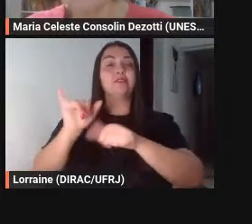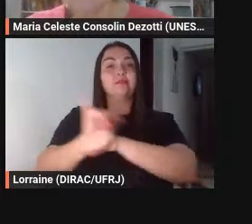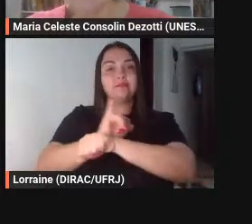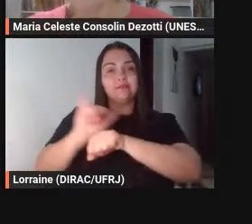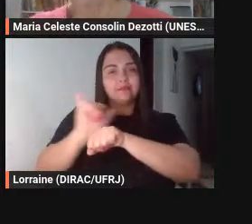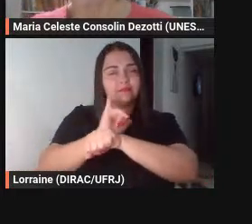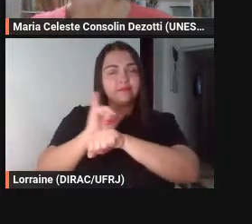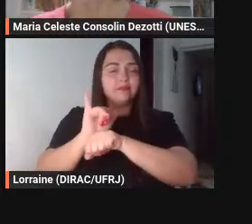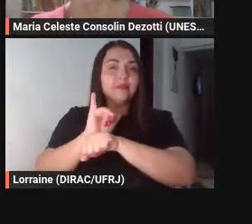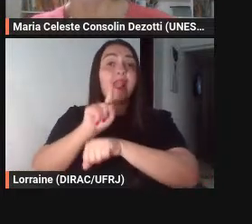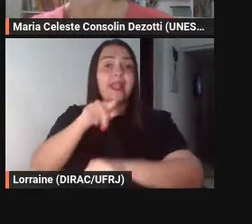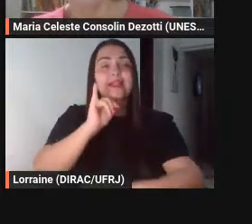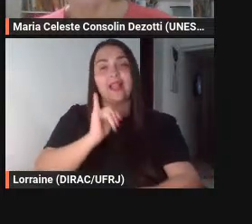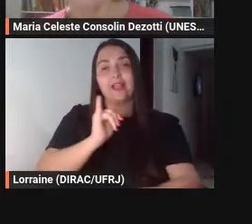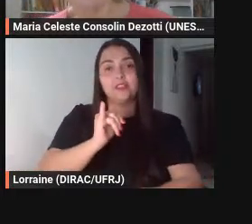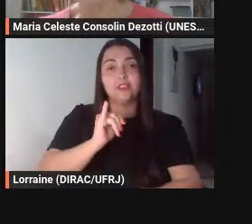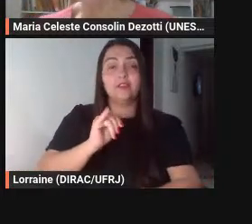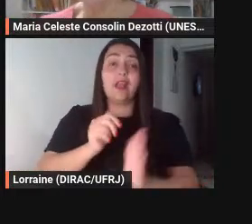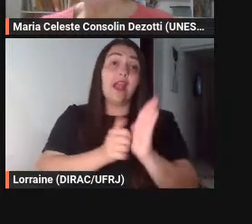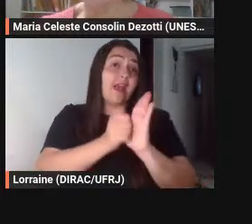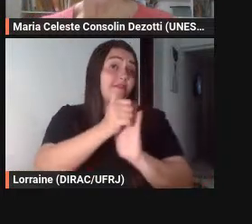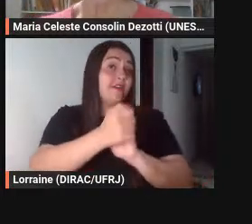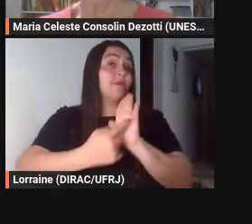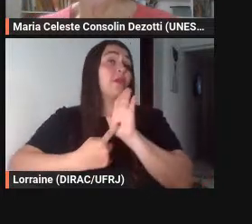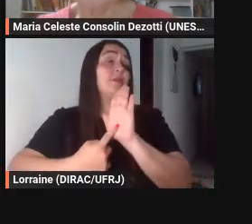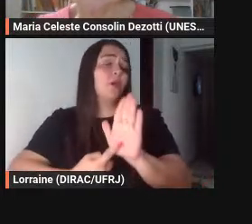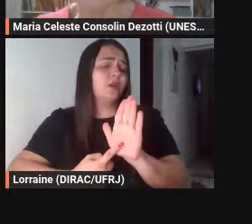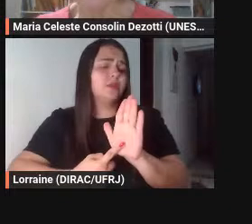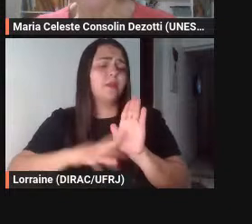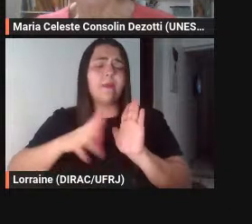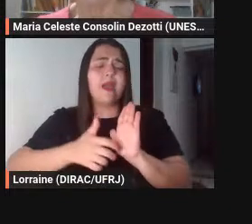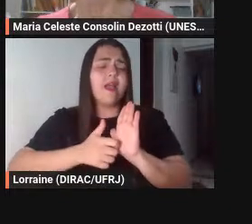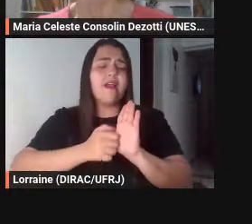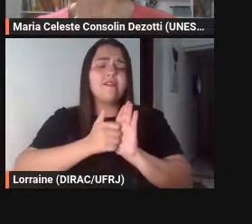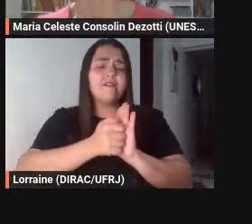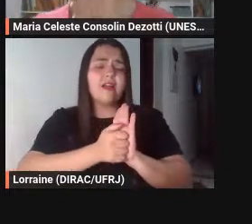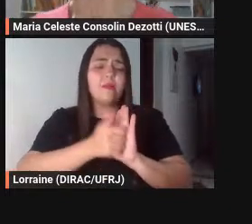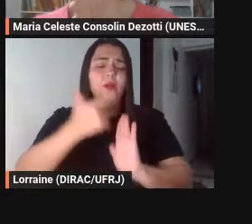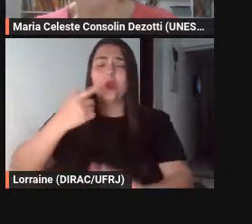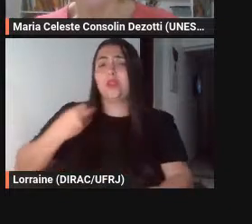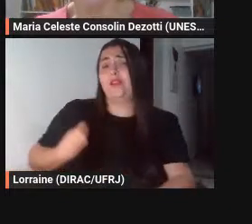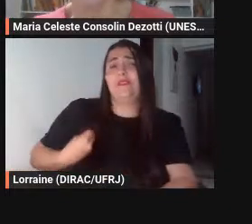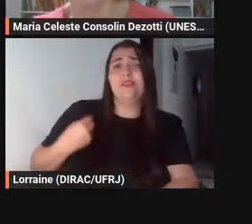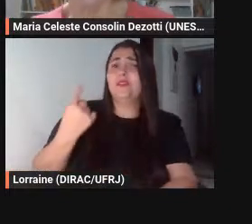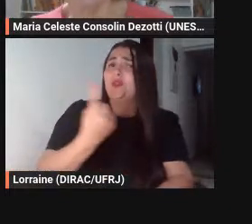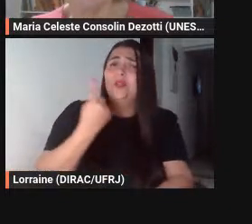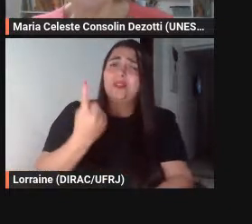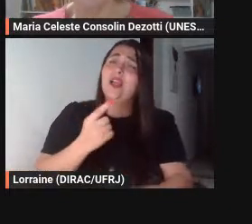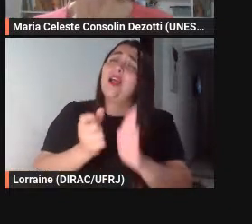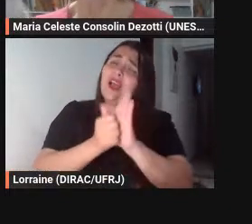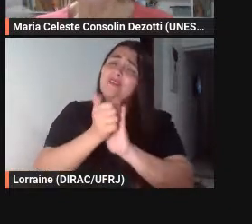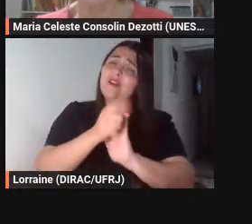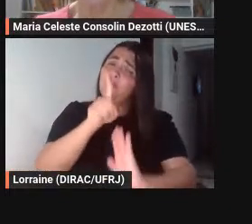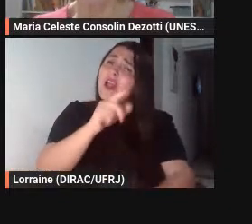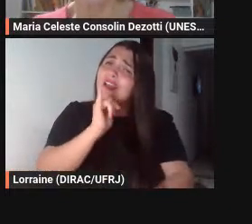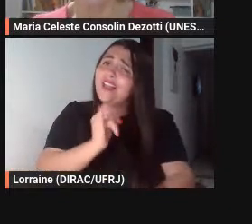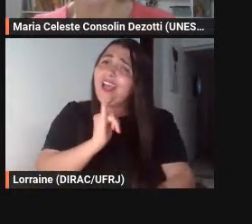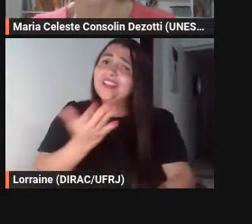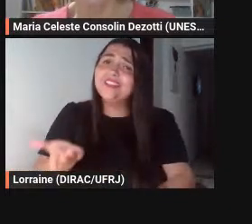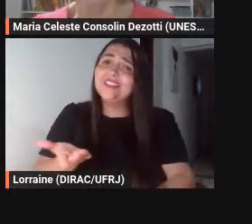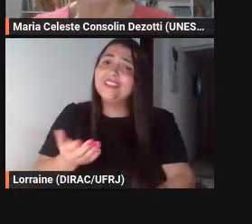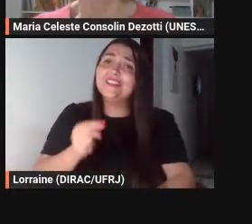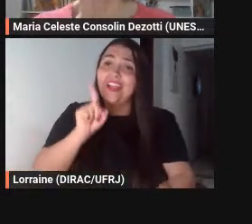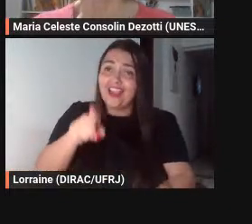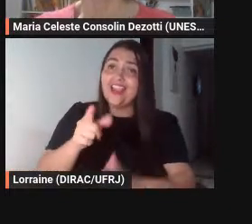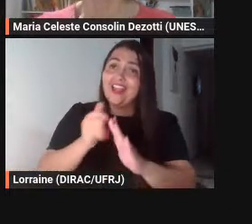narrativa a fábula mostra mas a fábula não existe sozinha a fábula é uma narrativa e por ser uma